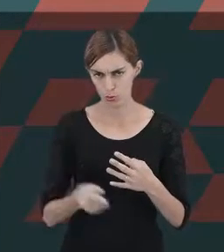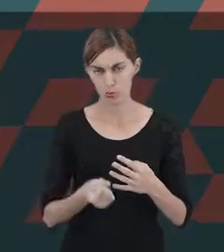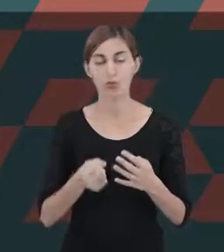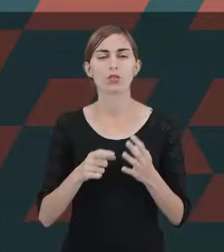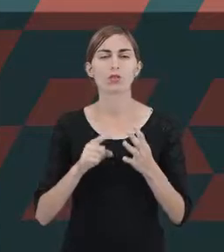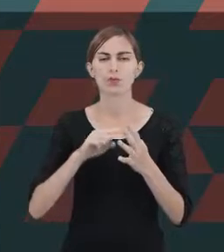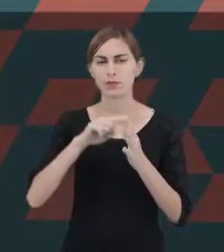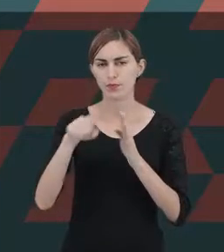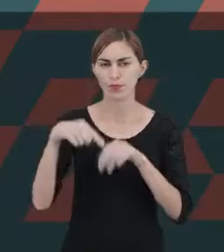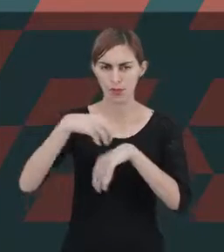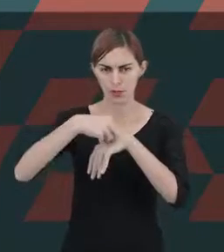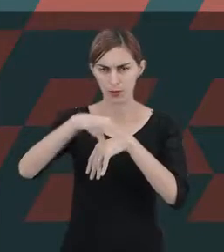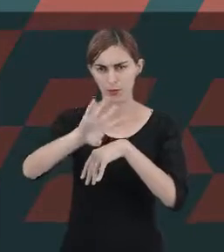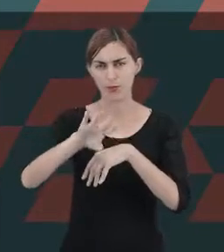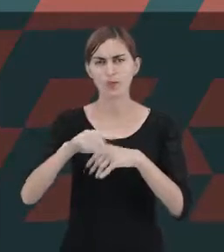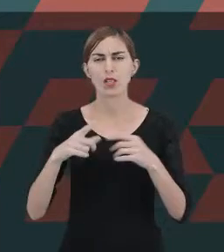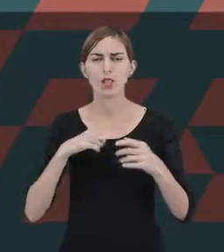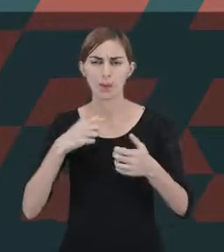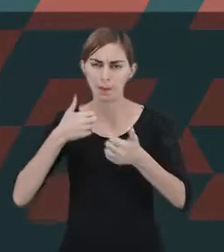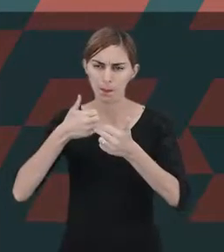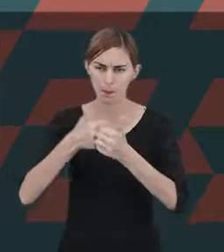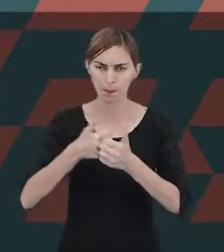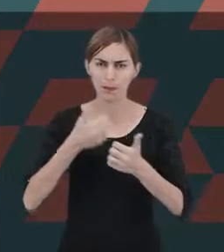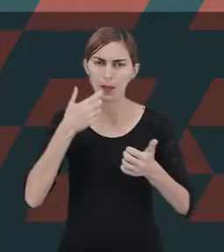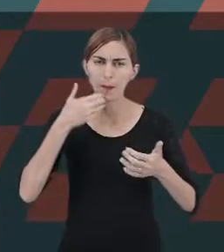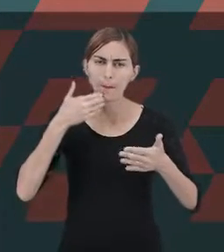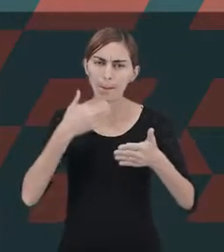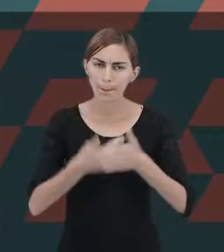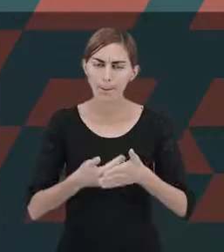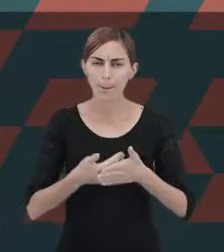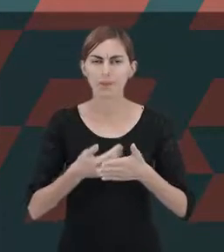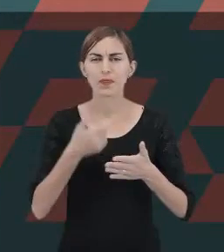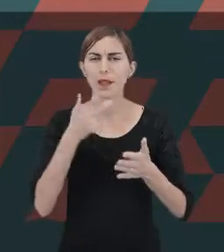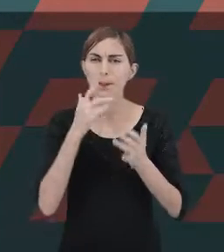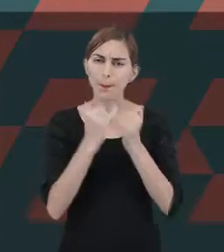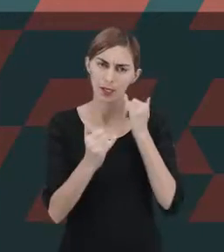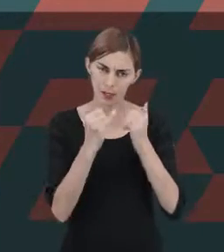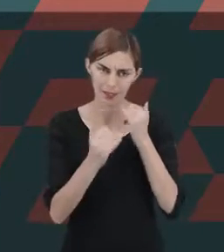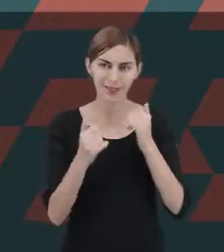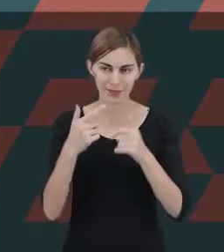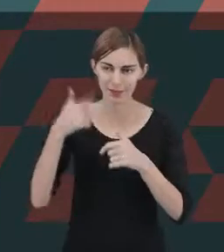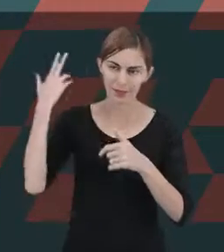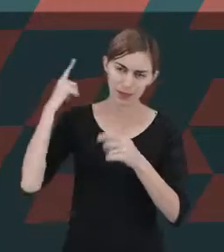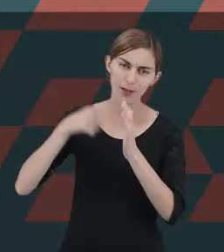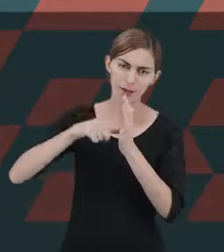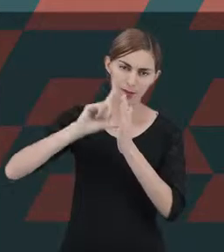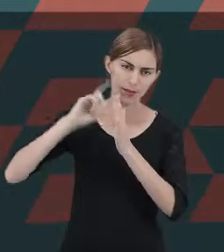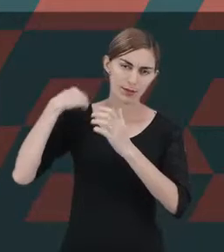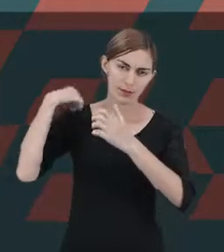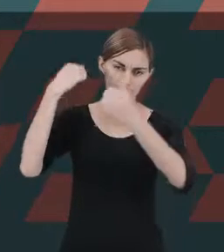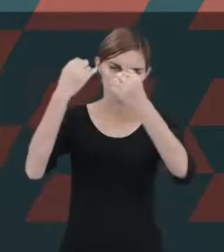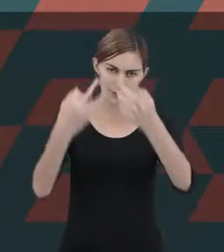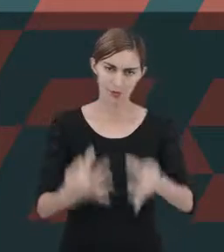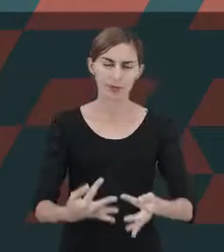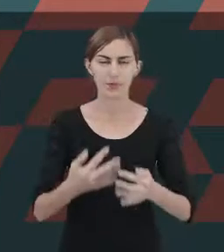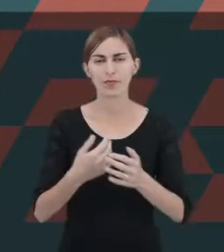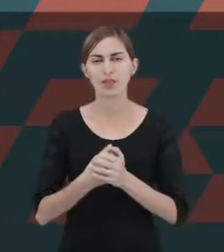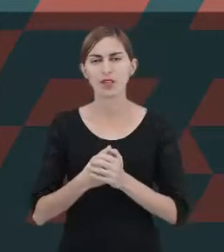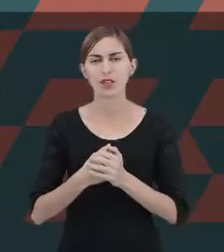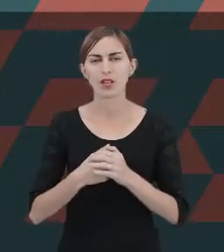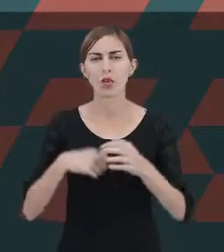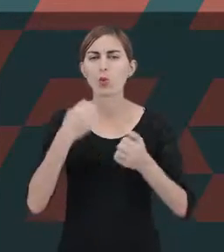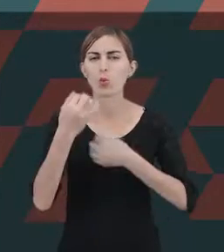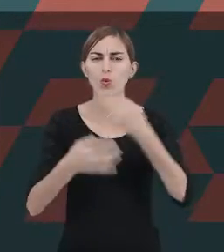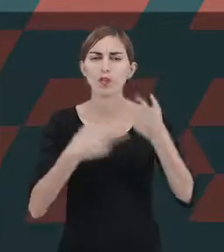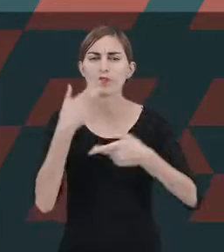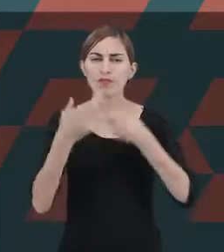também têm muita aproximação com os aspectos que nós trabalhamos anteriormente. Quando nós falamos de fatores de desenvolvimento